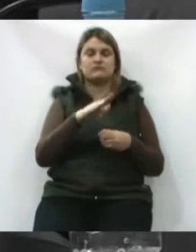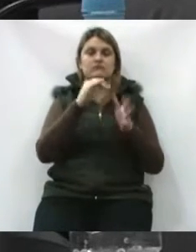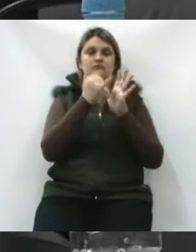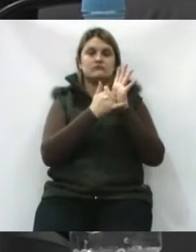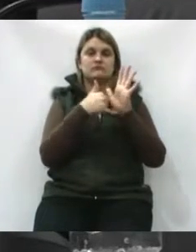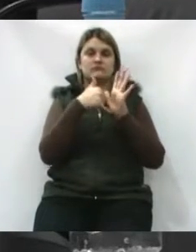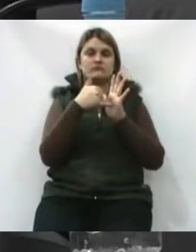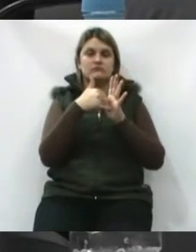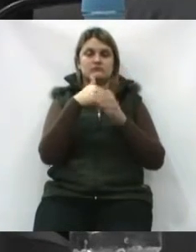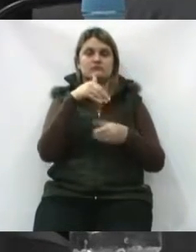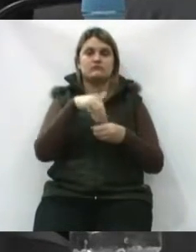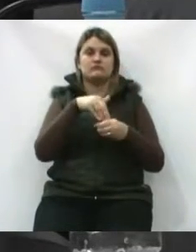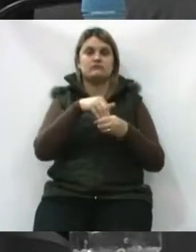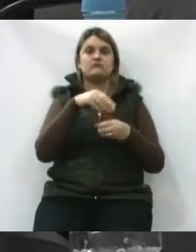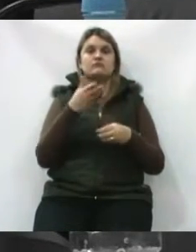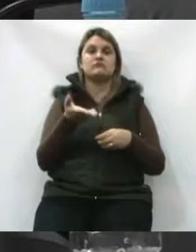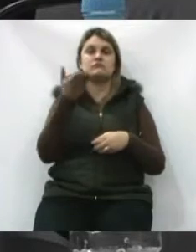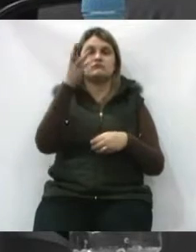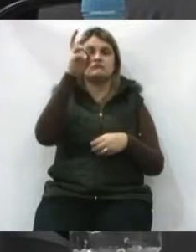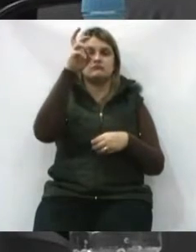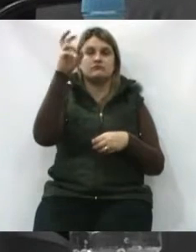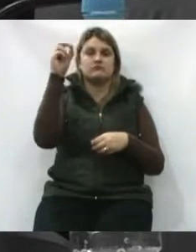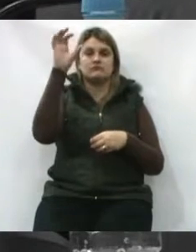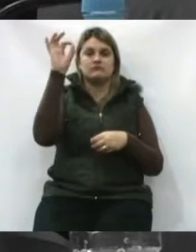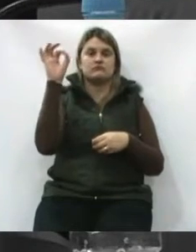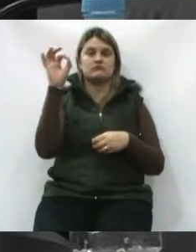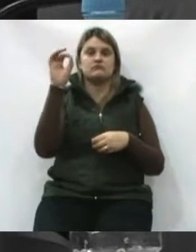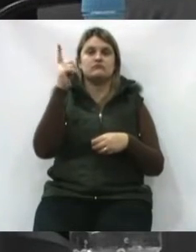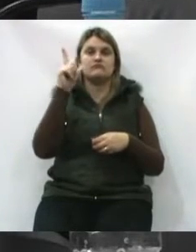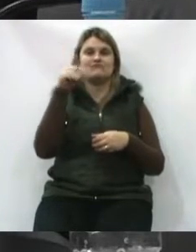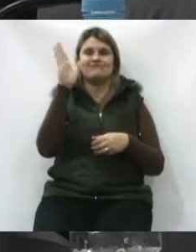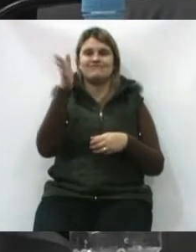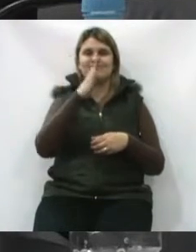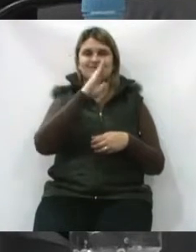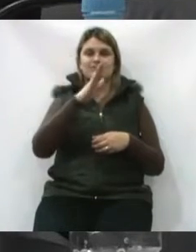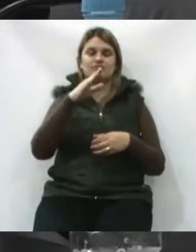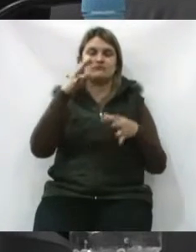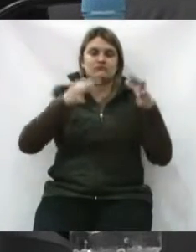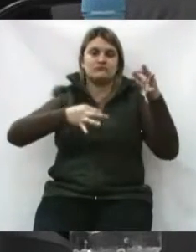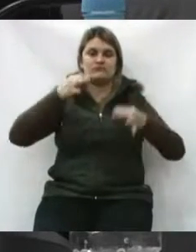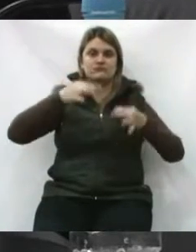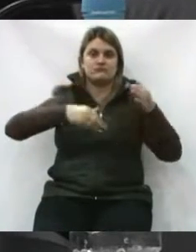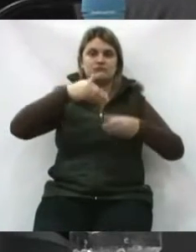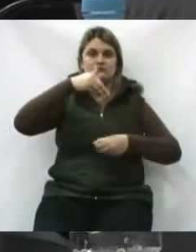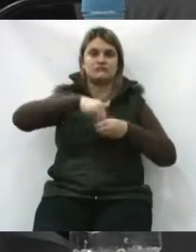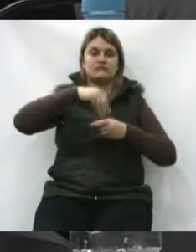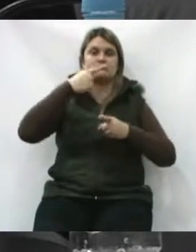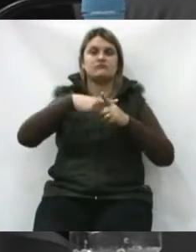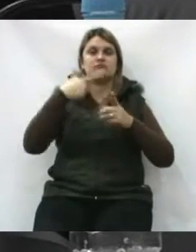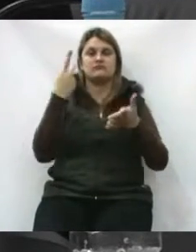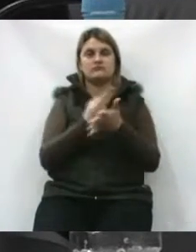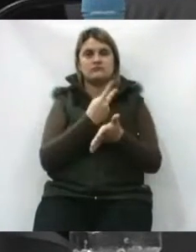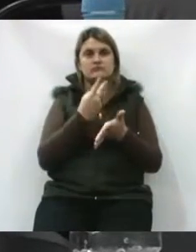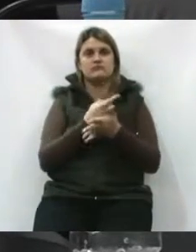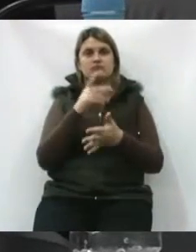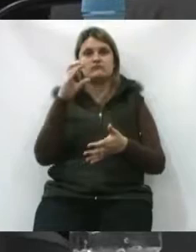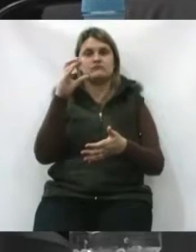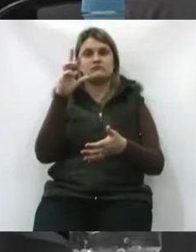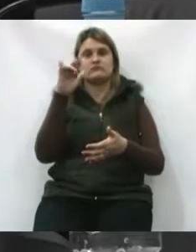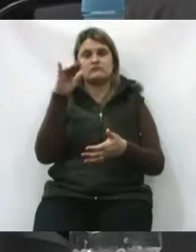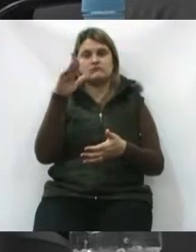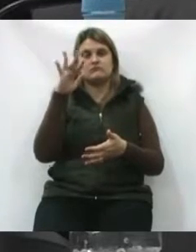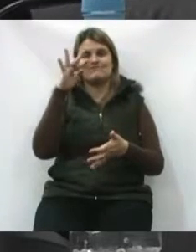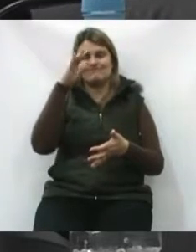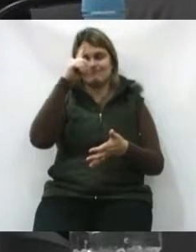eleitoral, quando mais de 50% dos votos são invalidados pela justiça eleitoral, por crime eleitoral, por